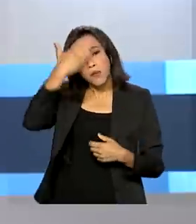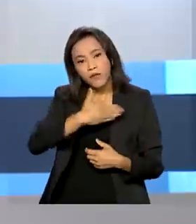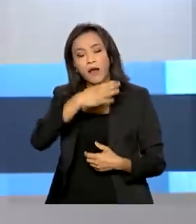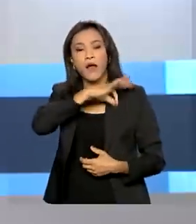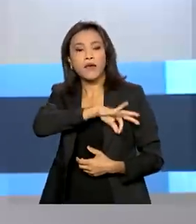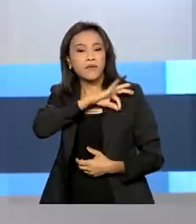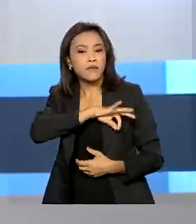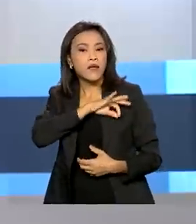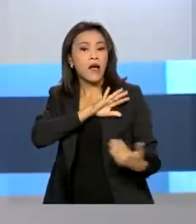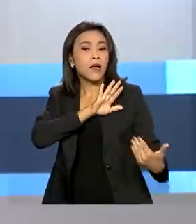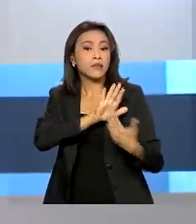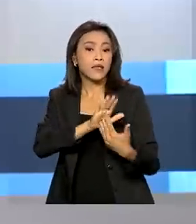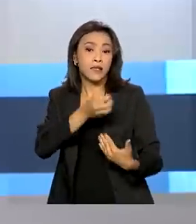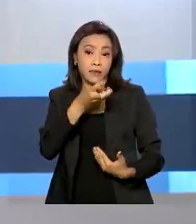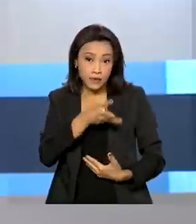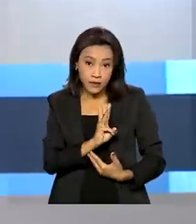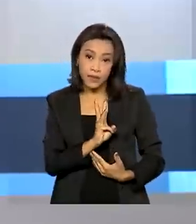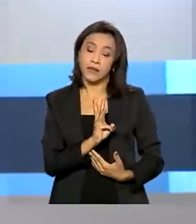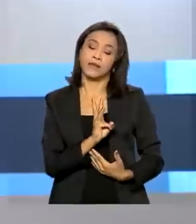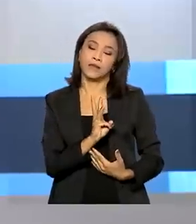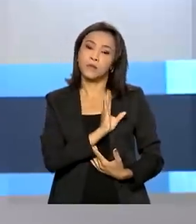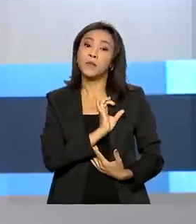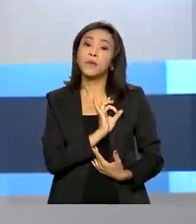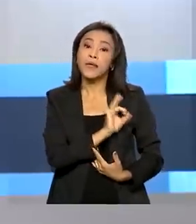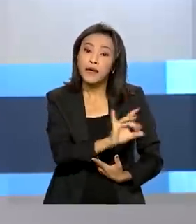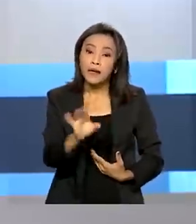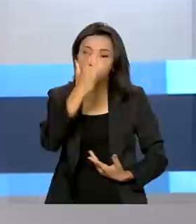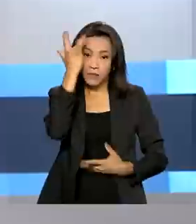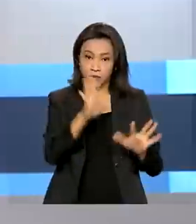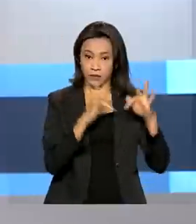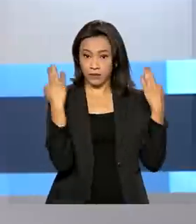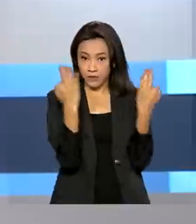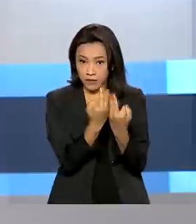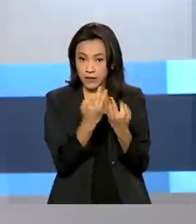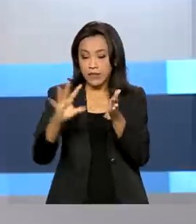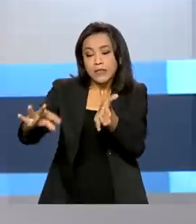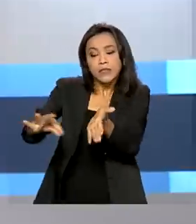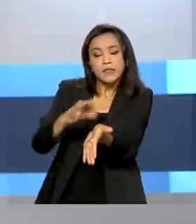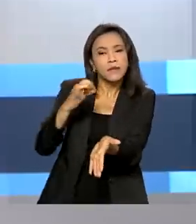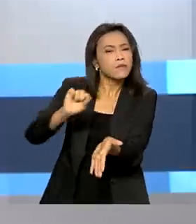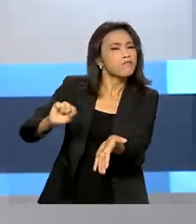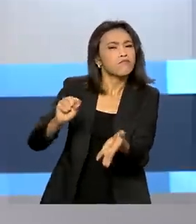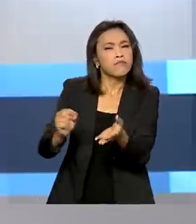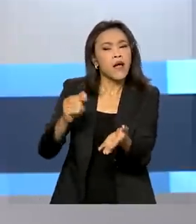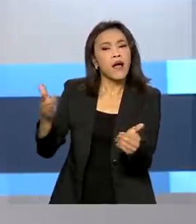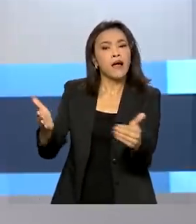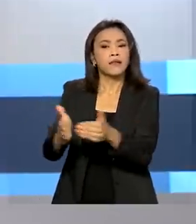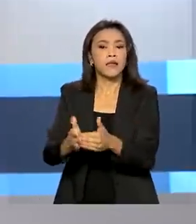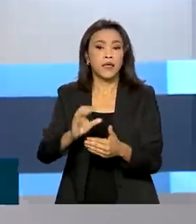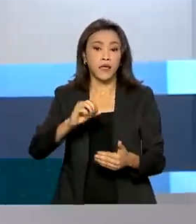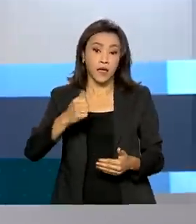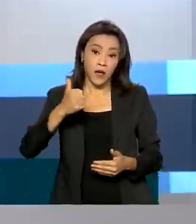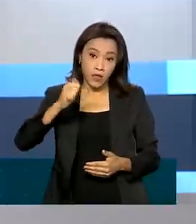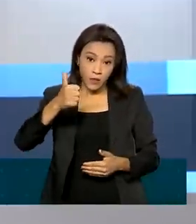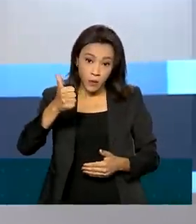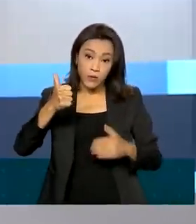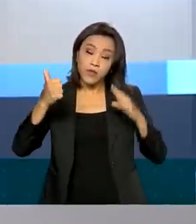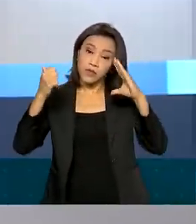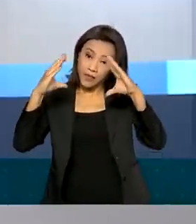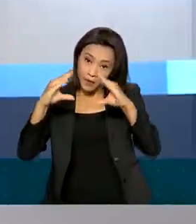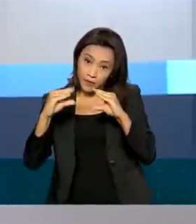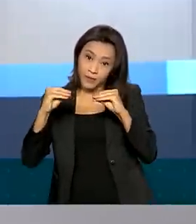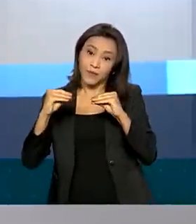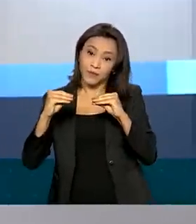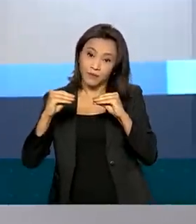mensal de, no máximo, três salários mínimos por pessoa da família. A inscrição deve ser feita até às 11h59 da noite de